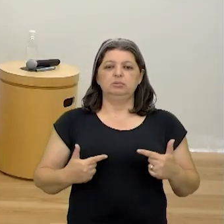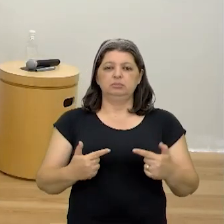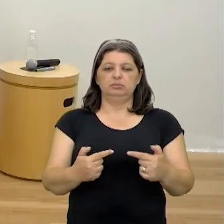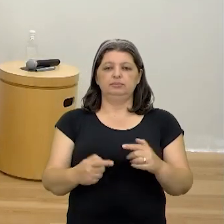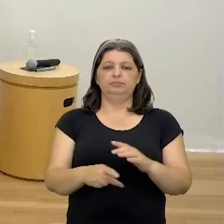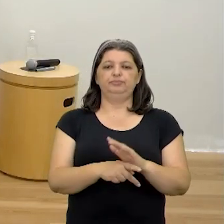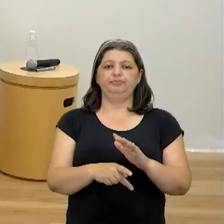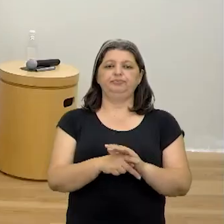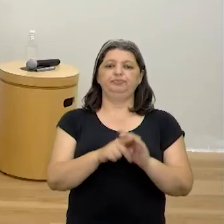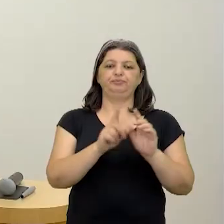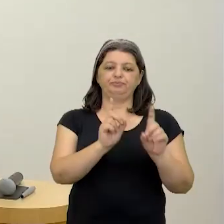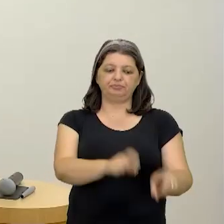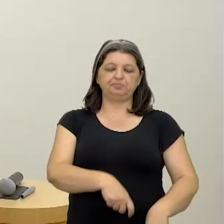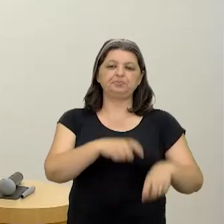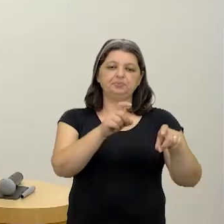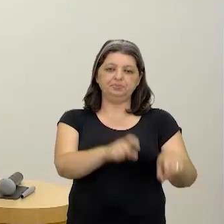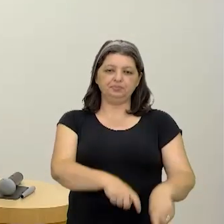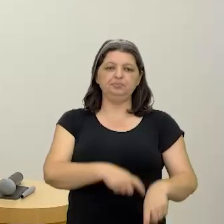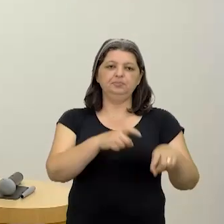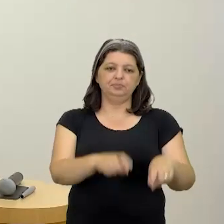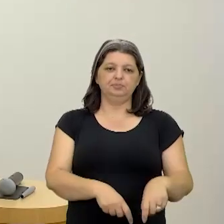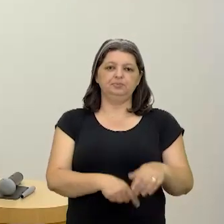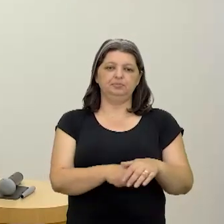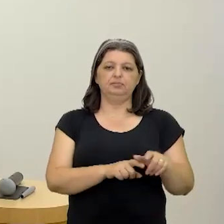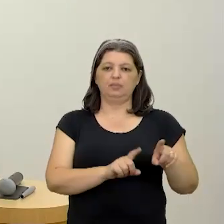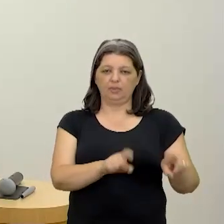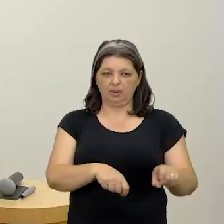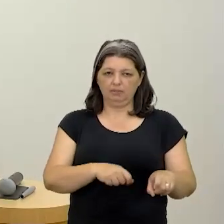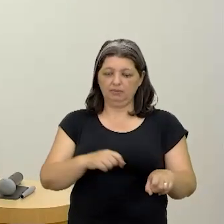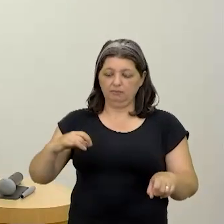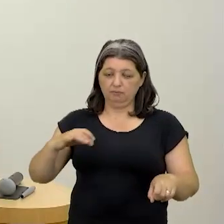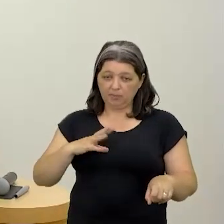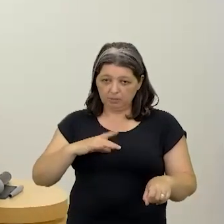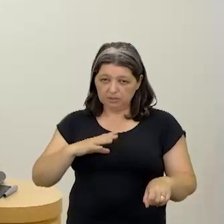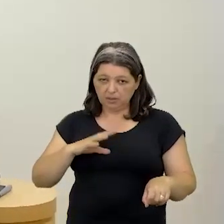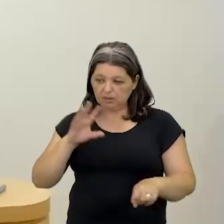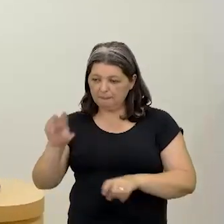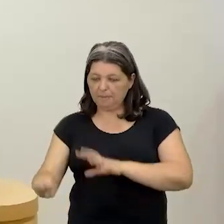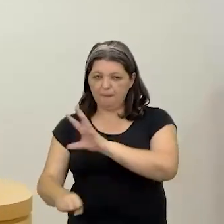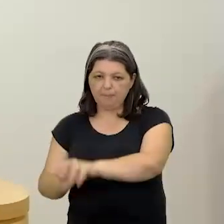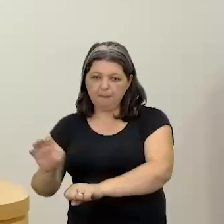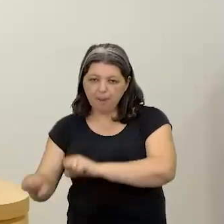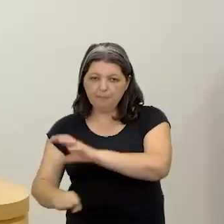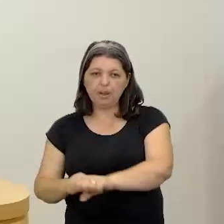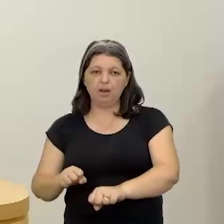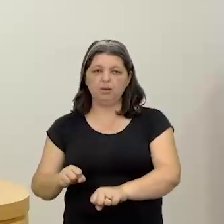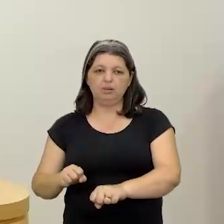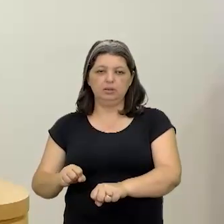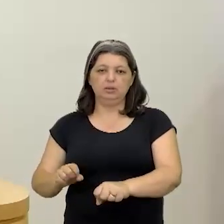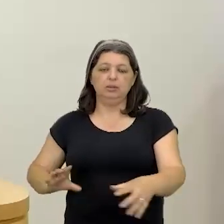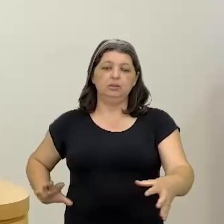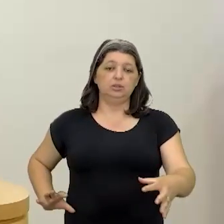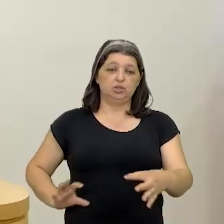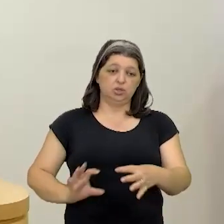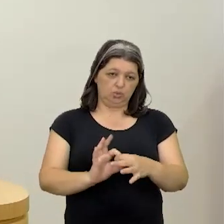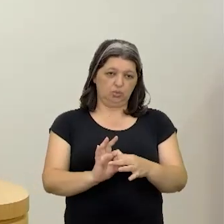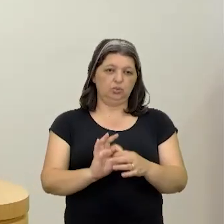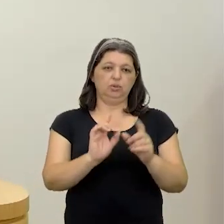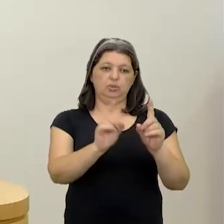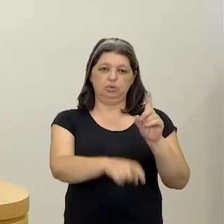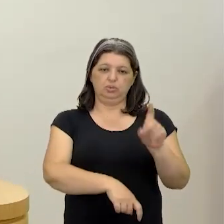que saem do campo, tomam as cidades, se articulam com os camponeses